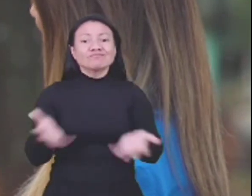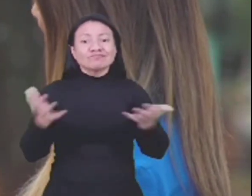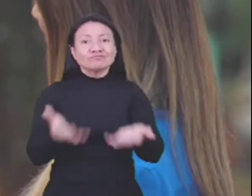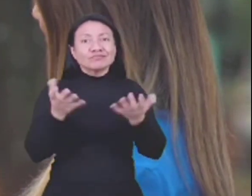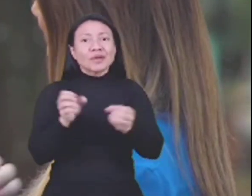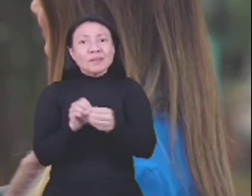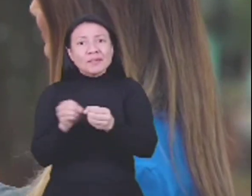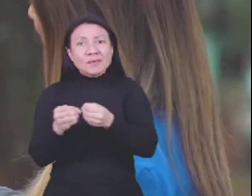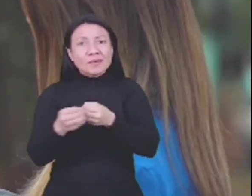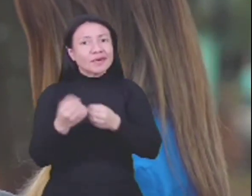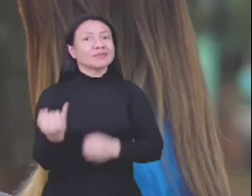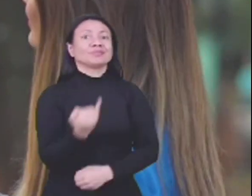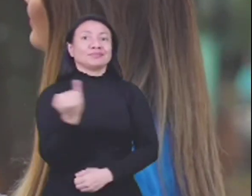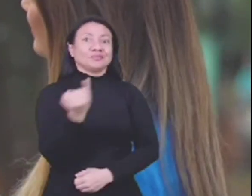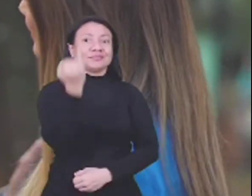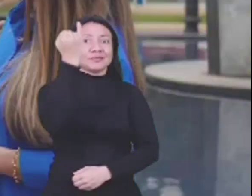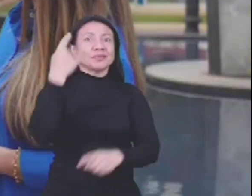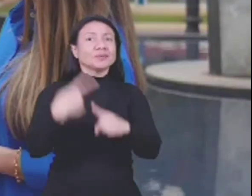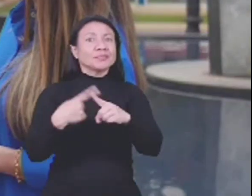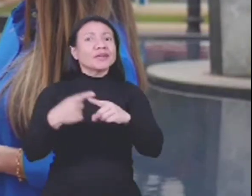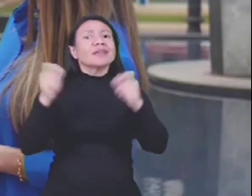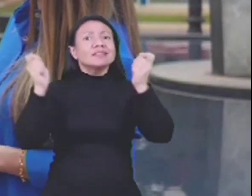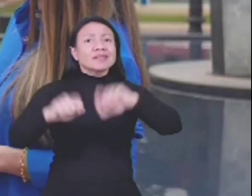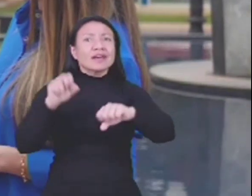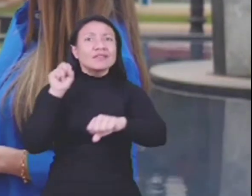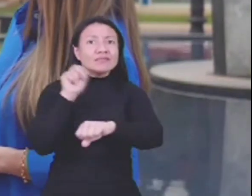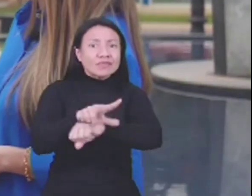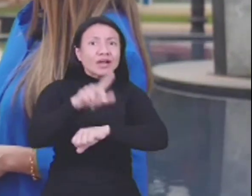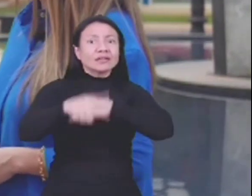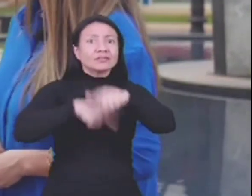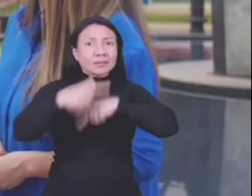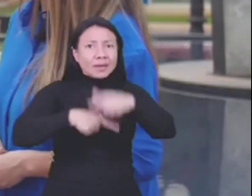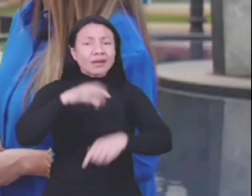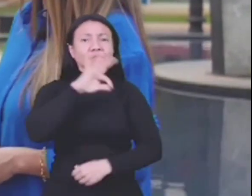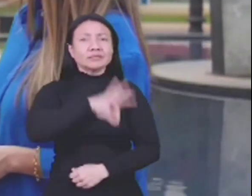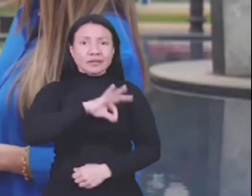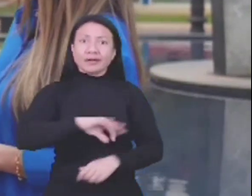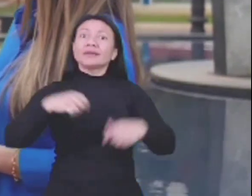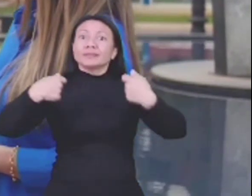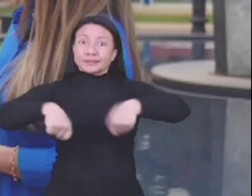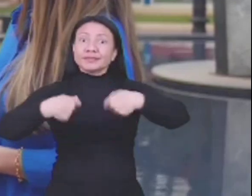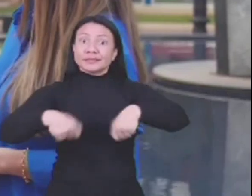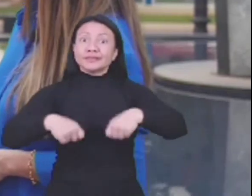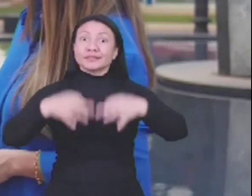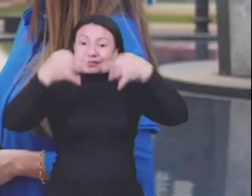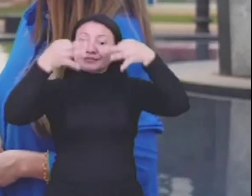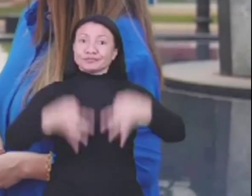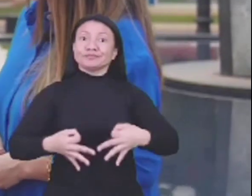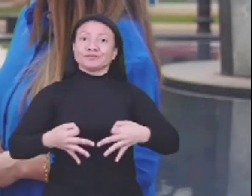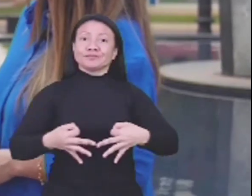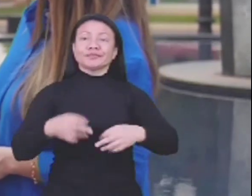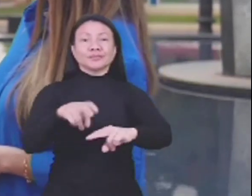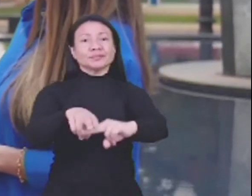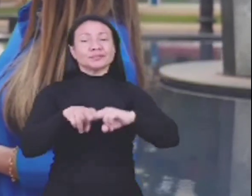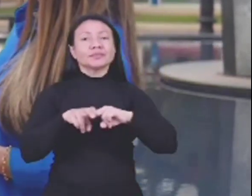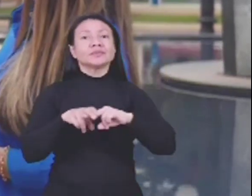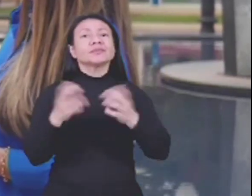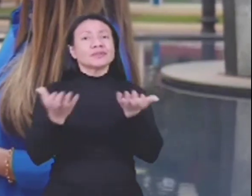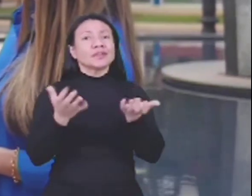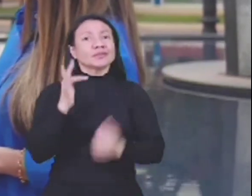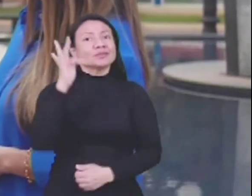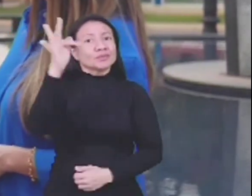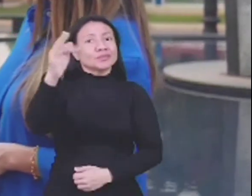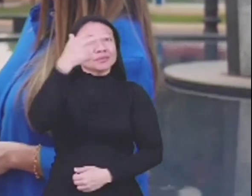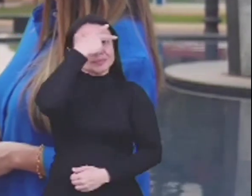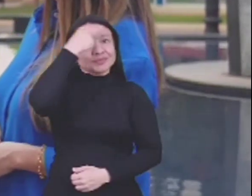fortalecemos as locais. Por que isso é importante? Geração de emprego, renda, que nós muito precisamos, que é dignidade. Por isso